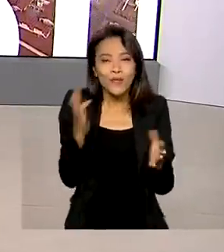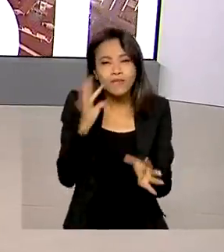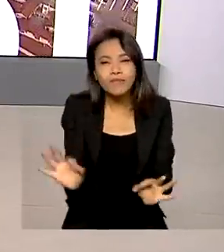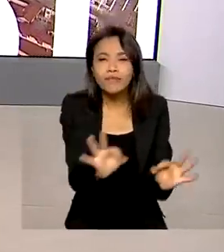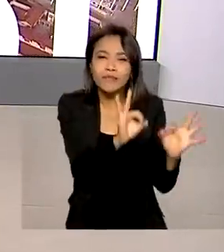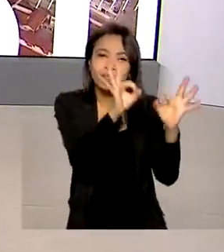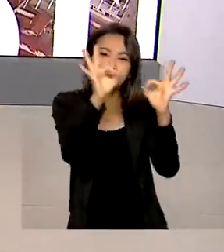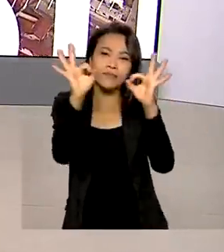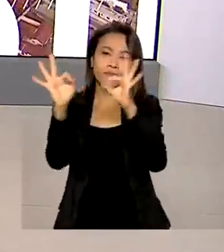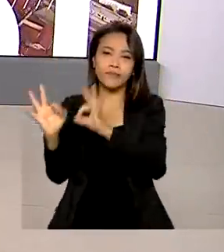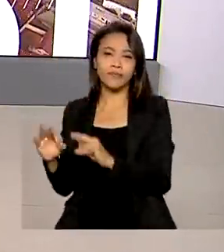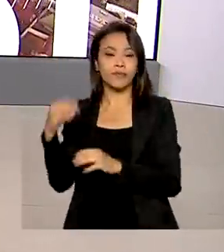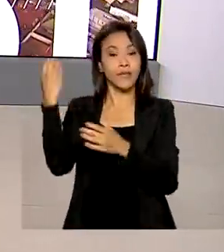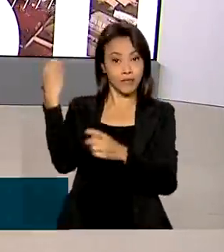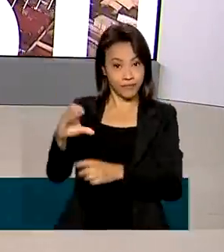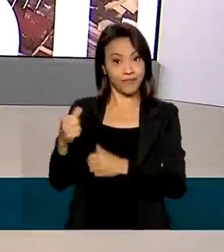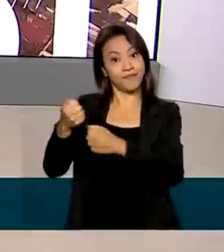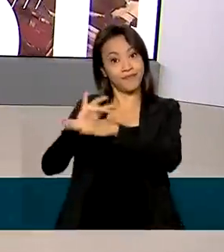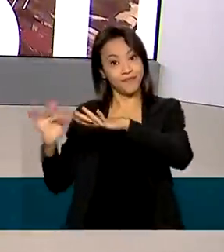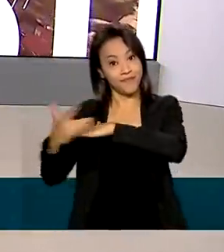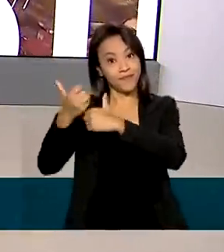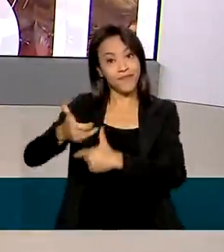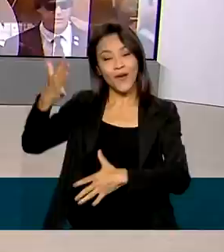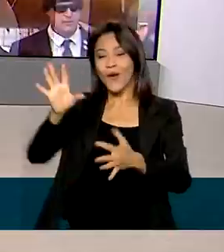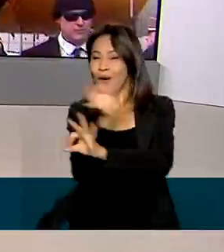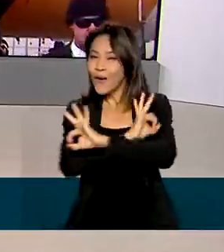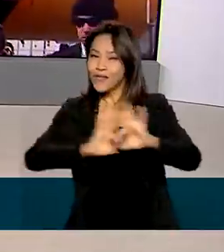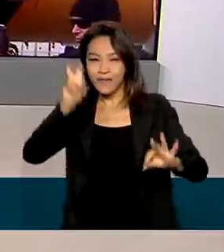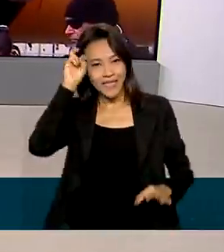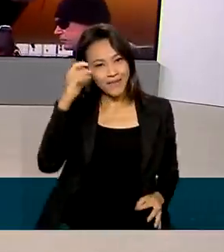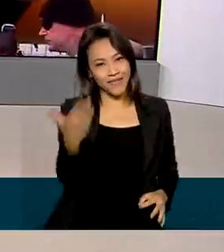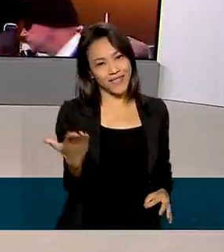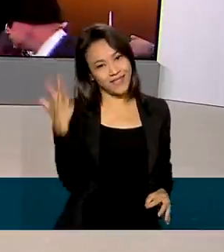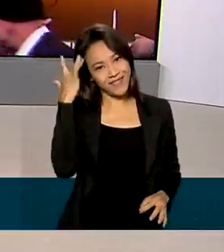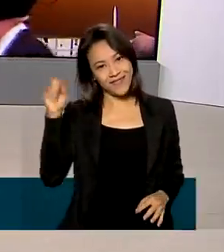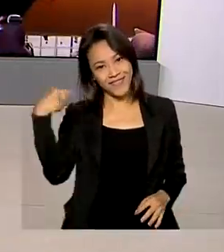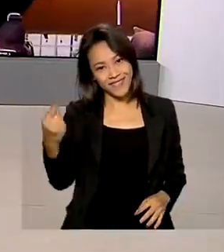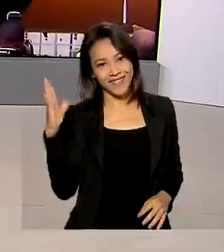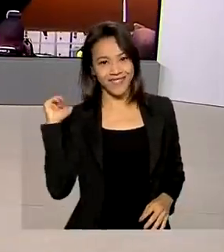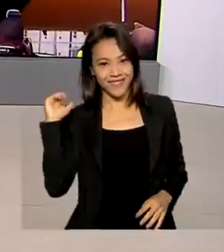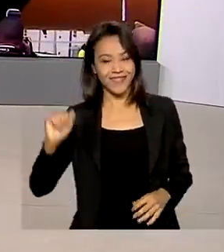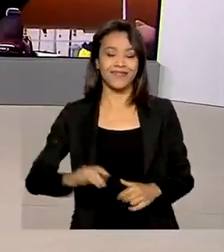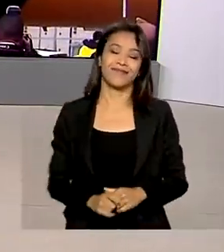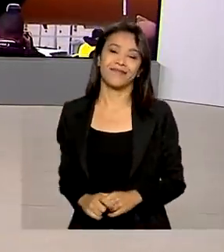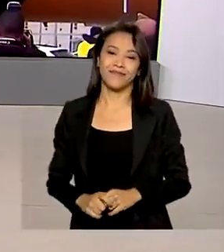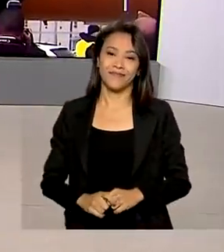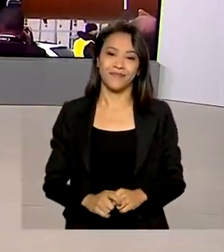você revê nas nossas redes sociais. Uma ótima quinta-feira para você e até a próxima. Tchau, tchau.